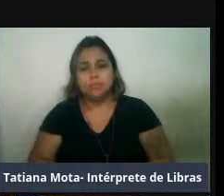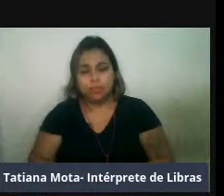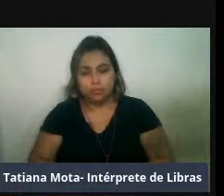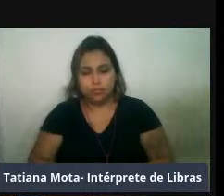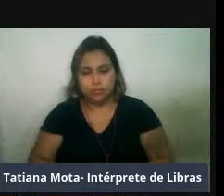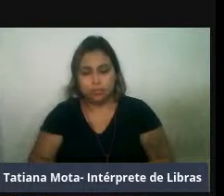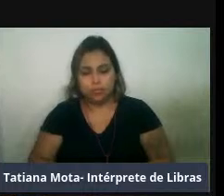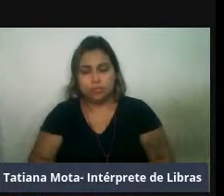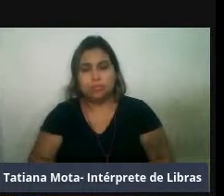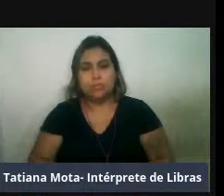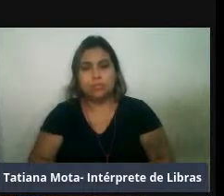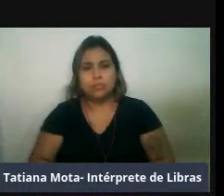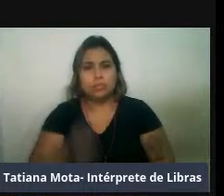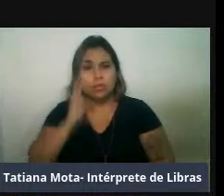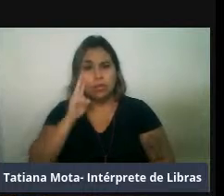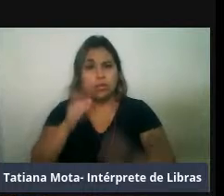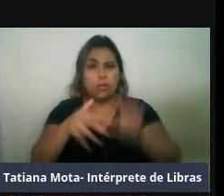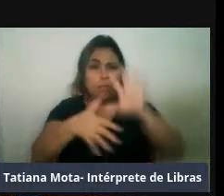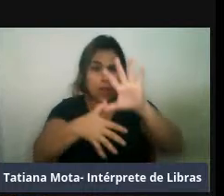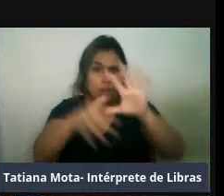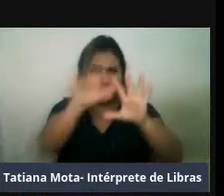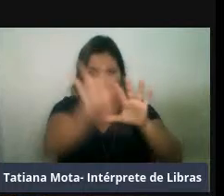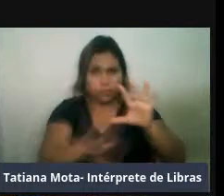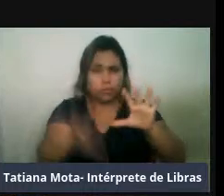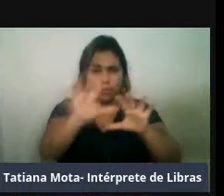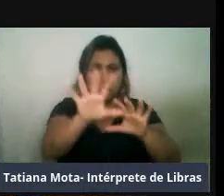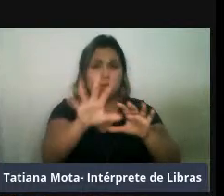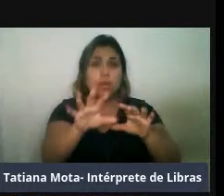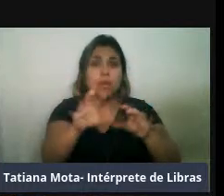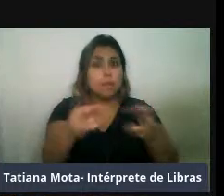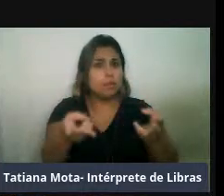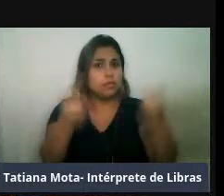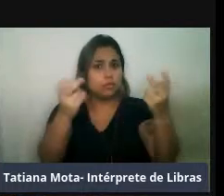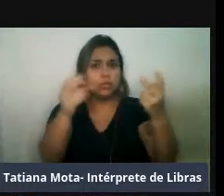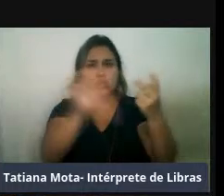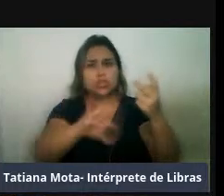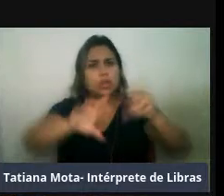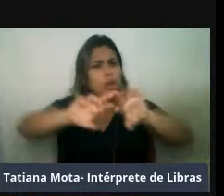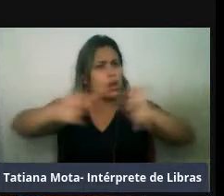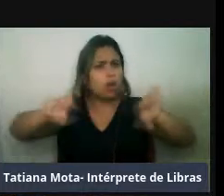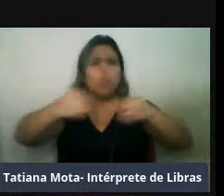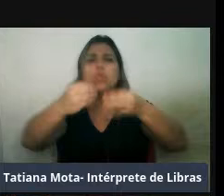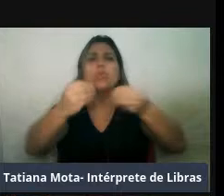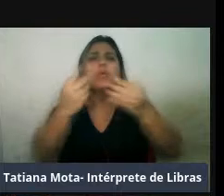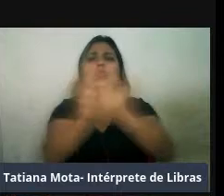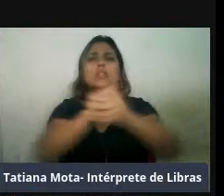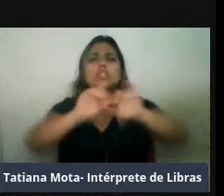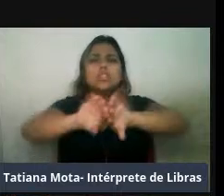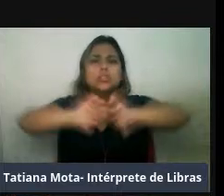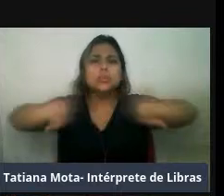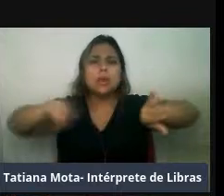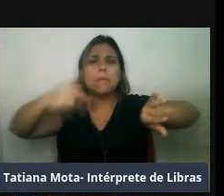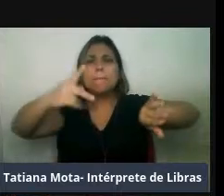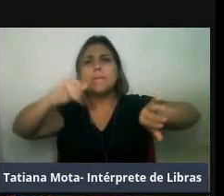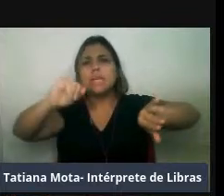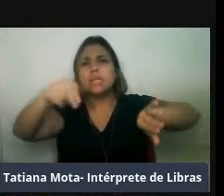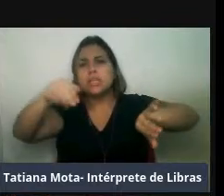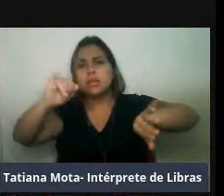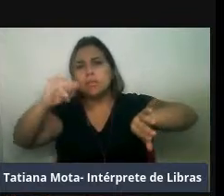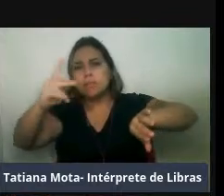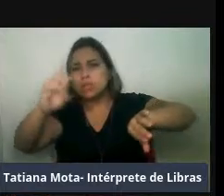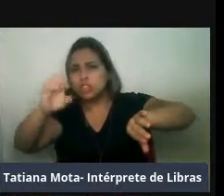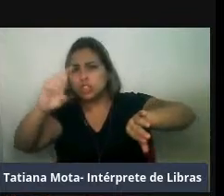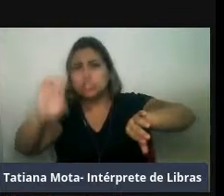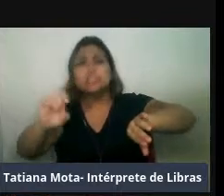Nesse mapa, a gente vê uma distribuição, né, geral, os padrões de distribuição de pinípides, também aqui tentando